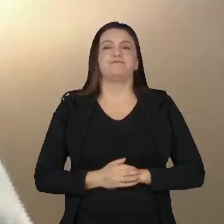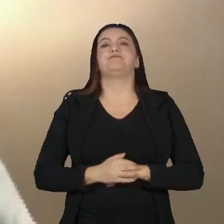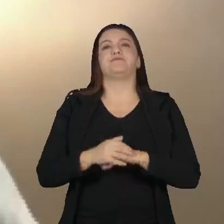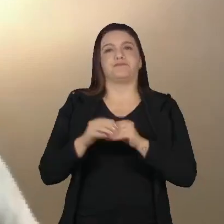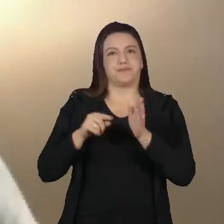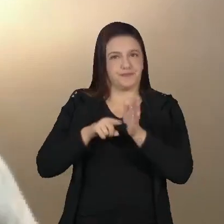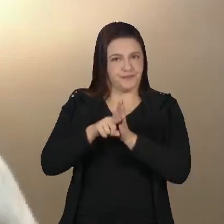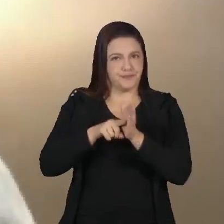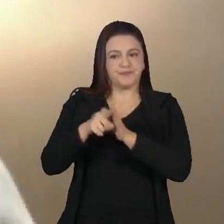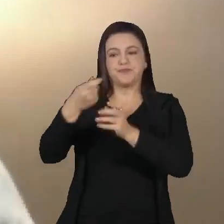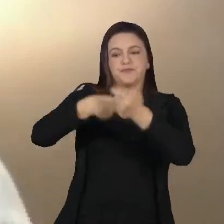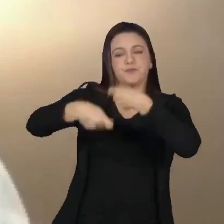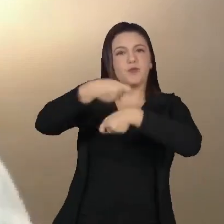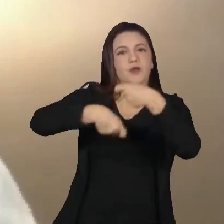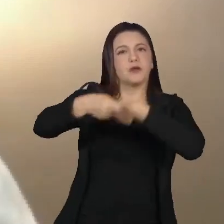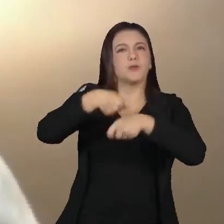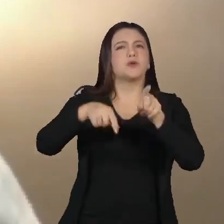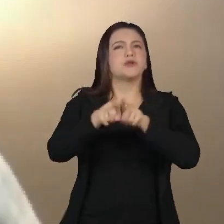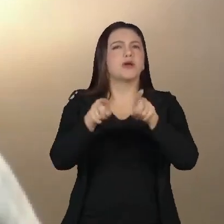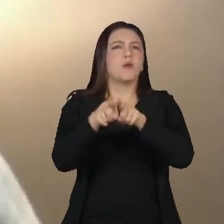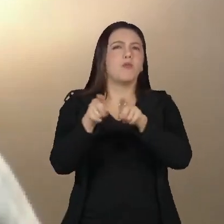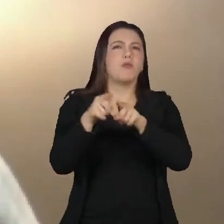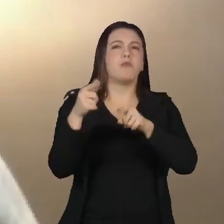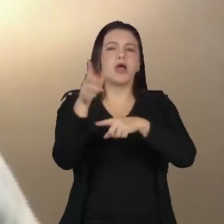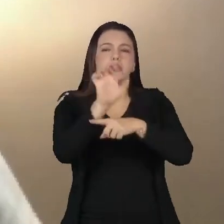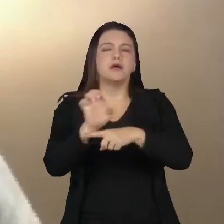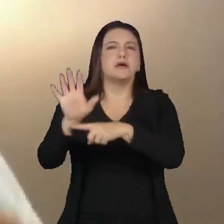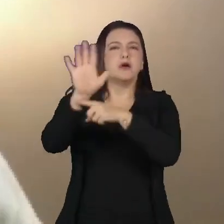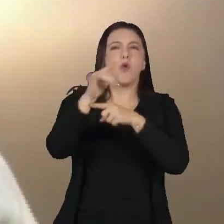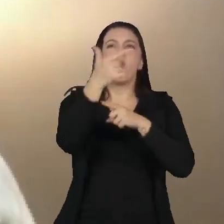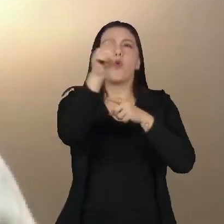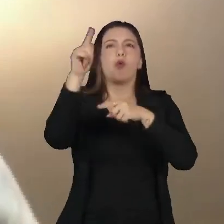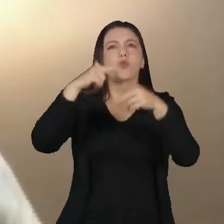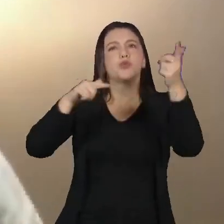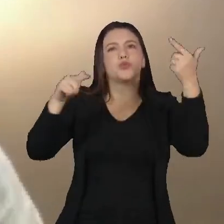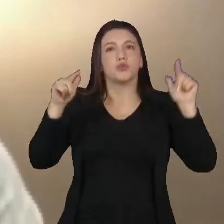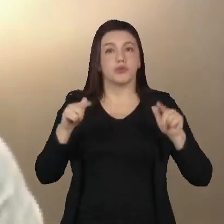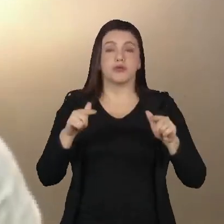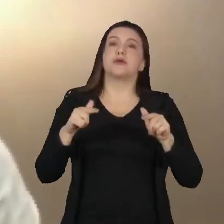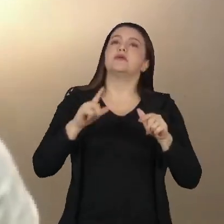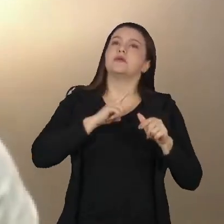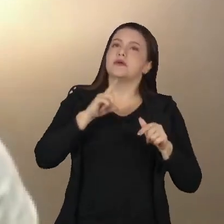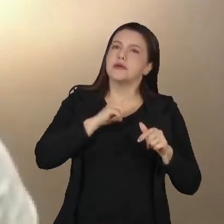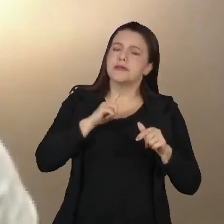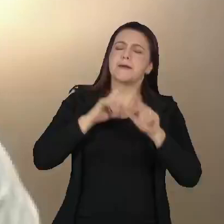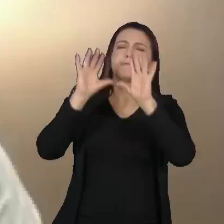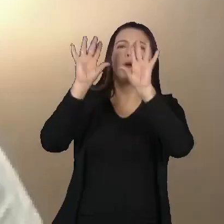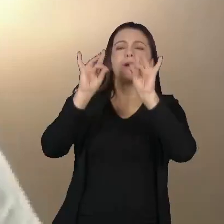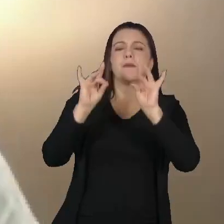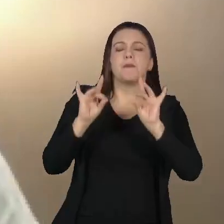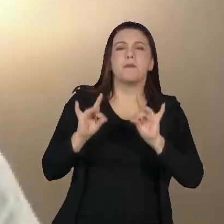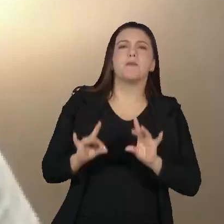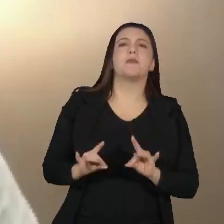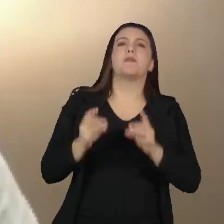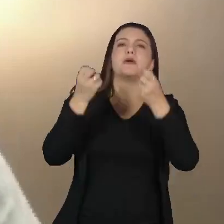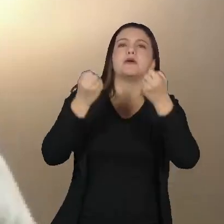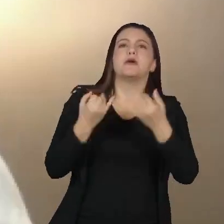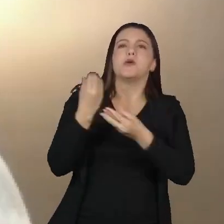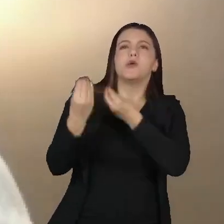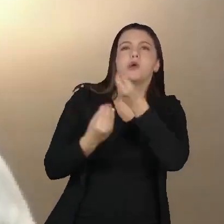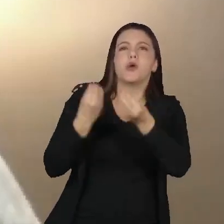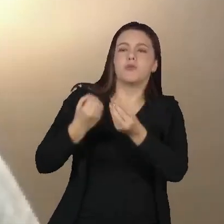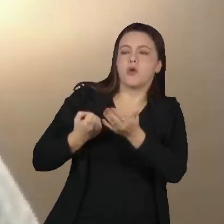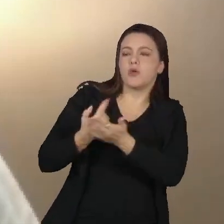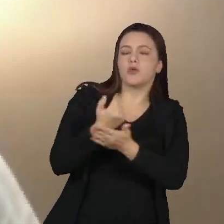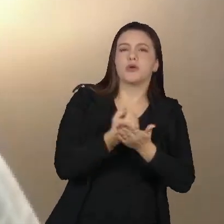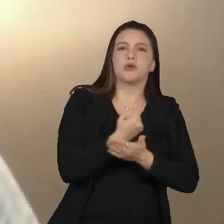consumidores europeus e outros mercados mais exigentes, estão cada vez mais trazendo restrições para a compra de produtos brasileiros ou de